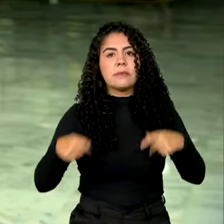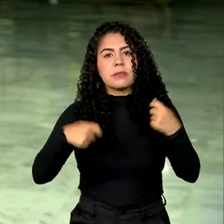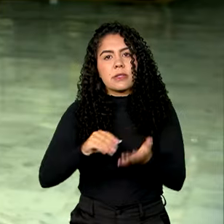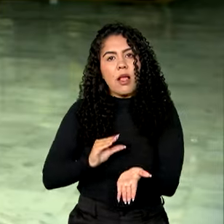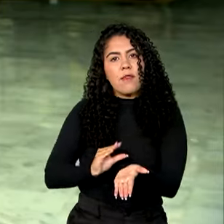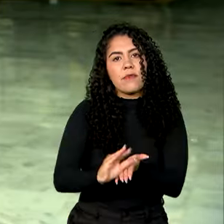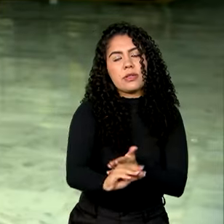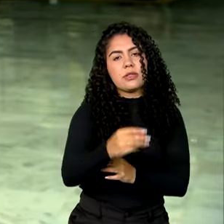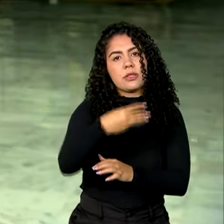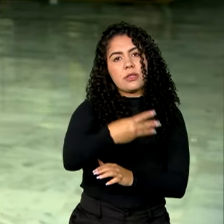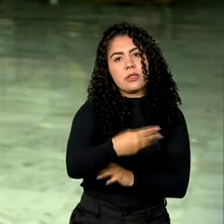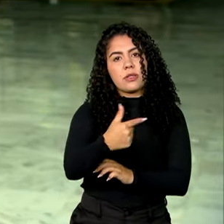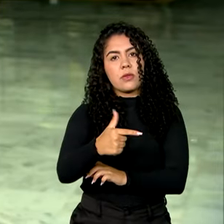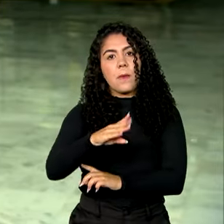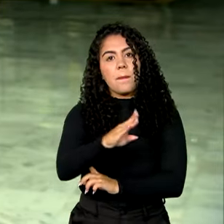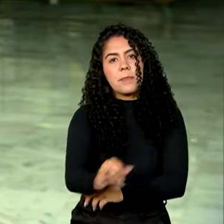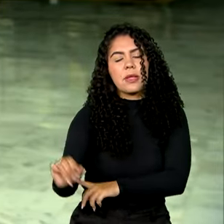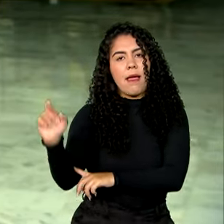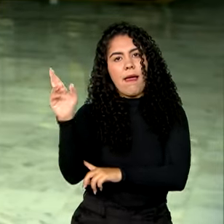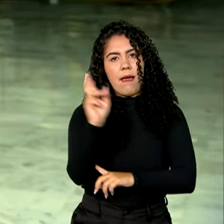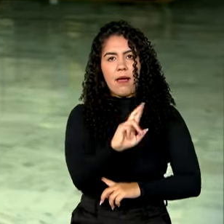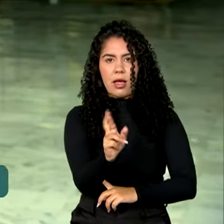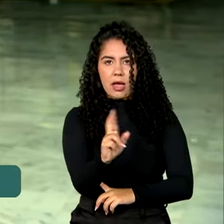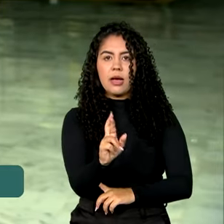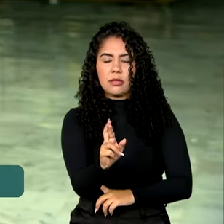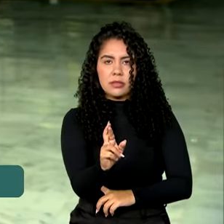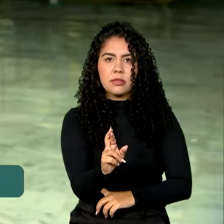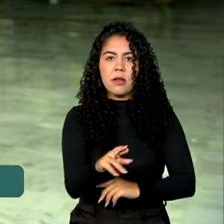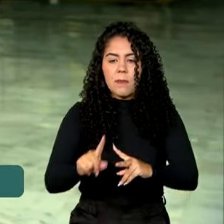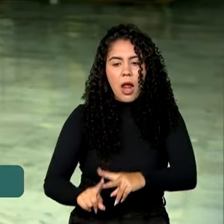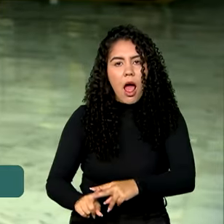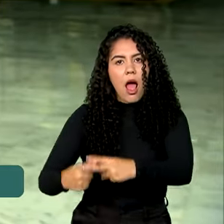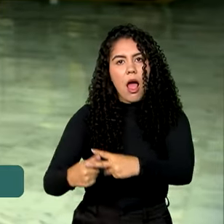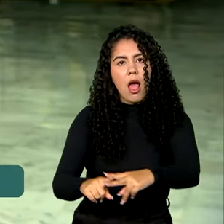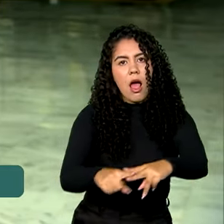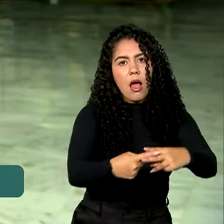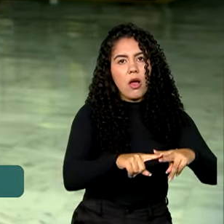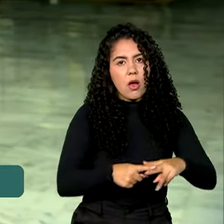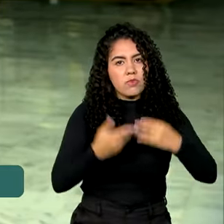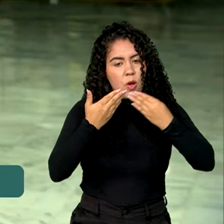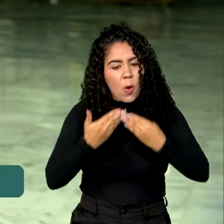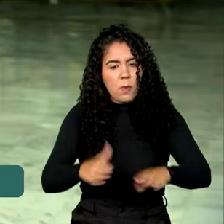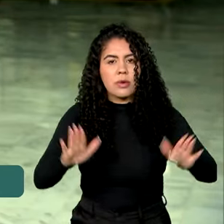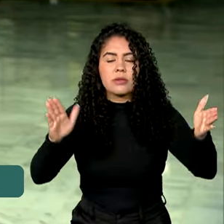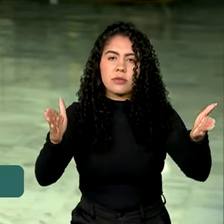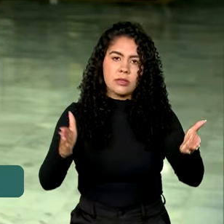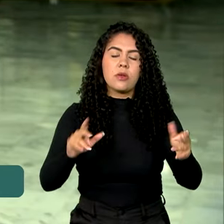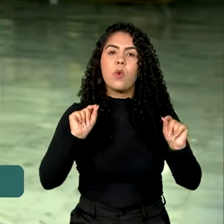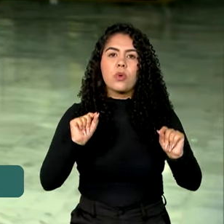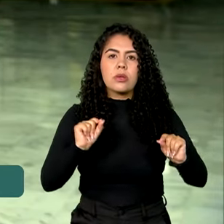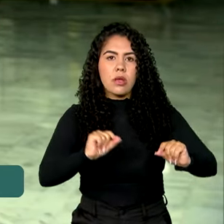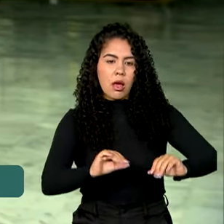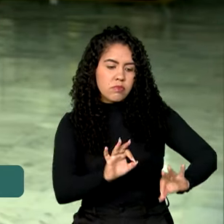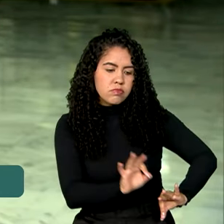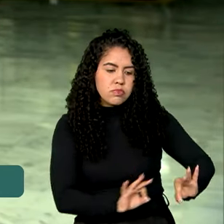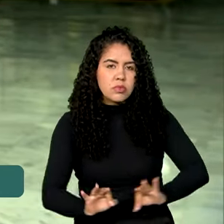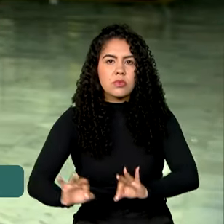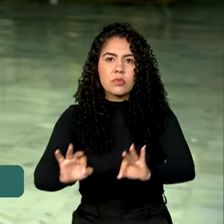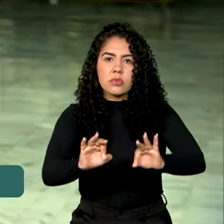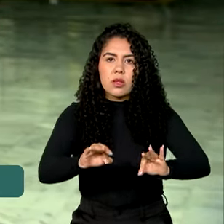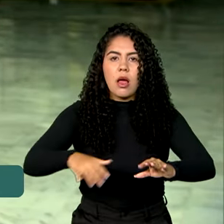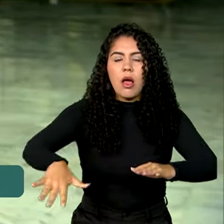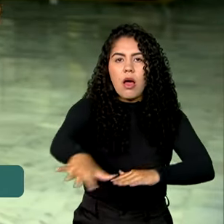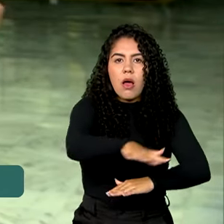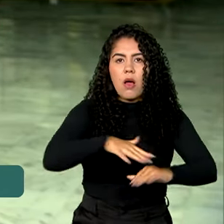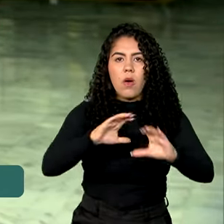diretamente na região para finalizar ações de reparação já iniciadas, como o reassentamento das comunidades de